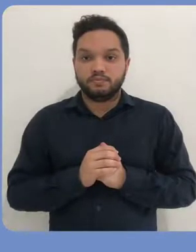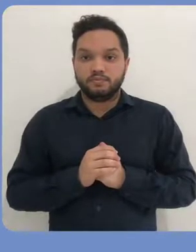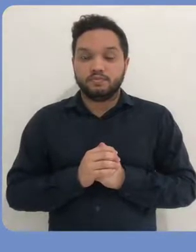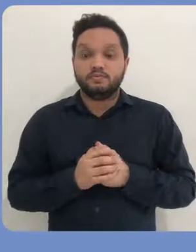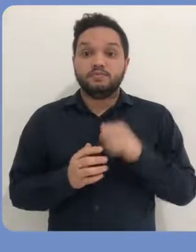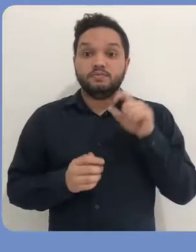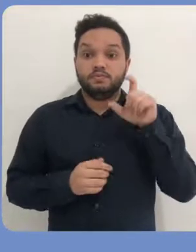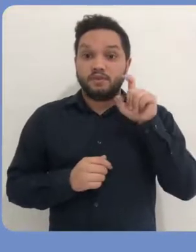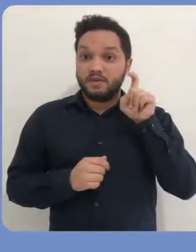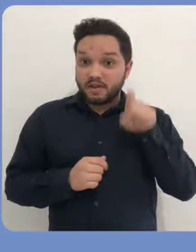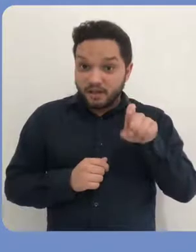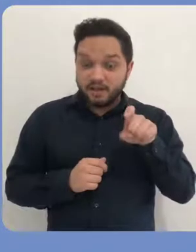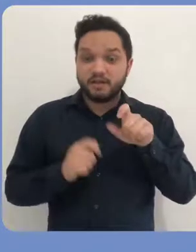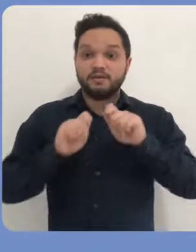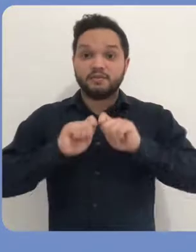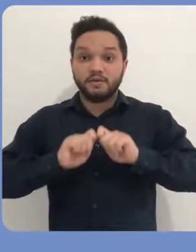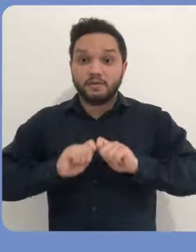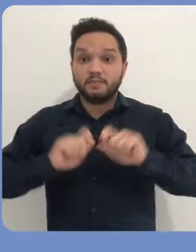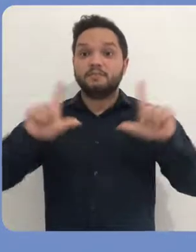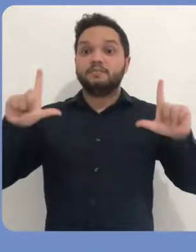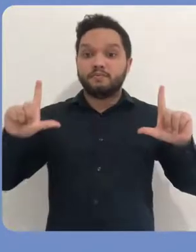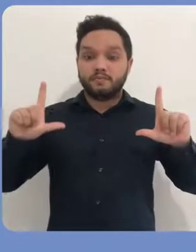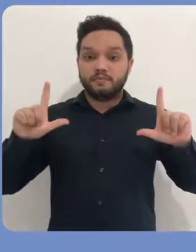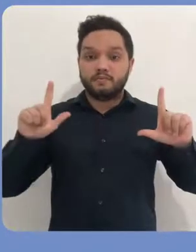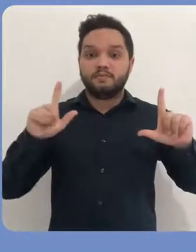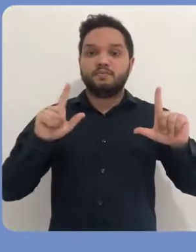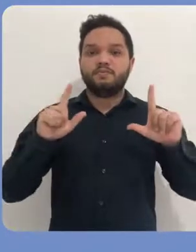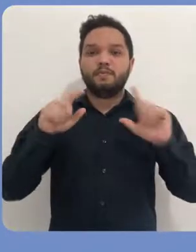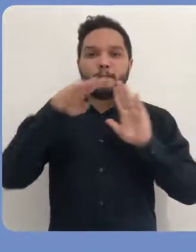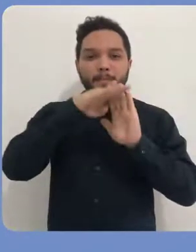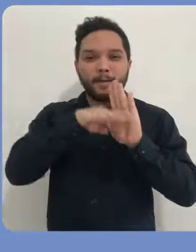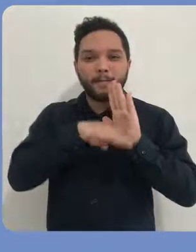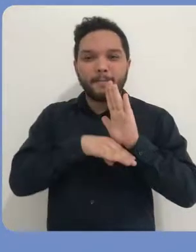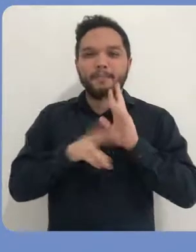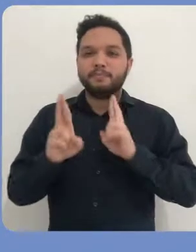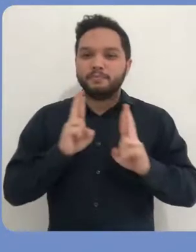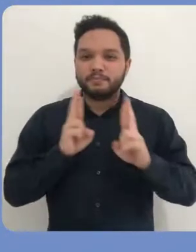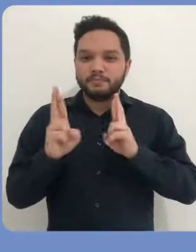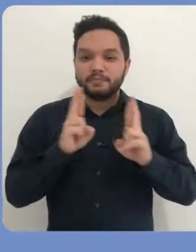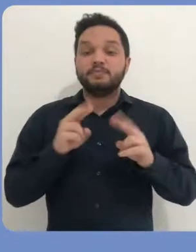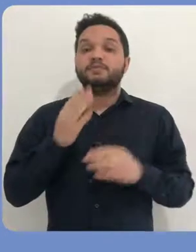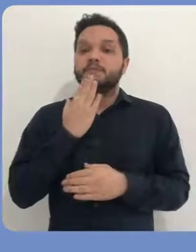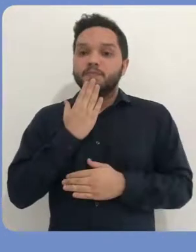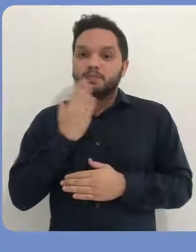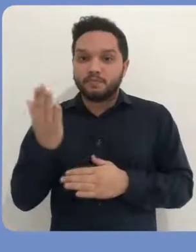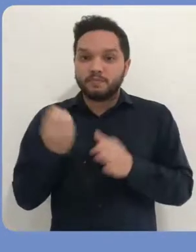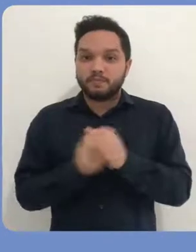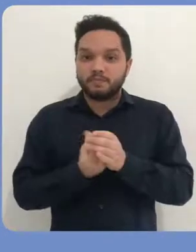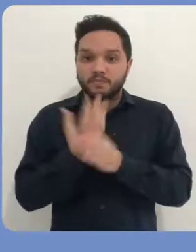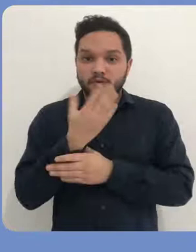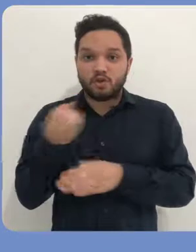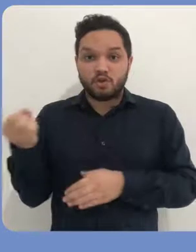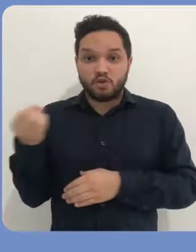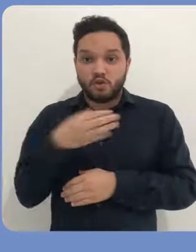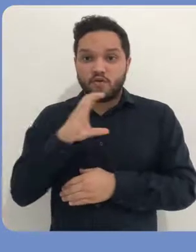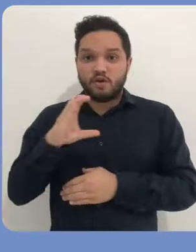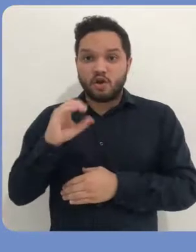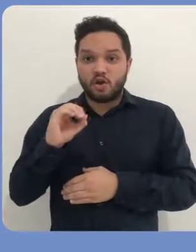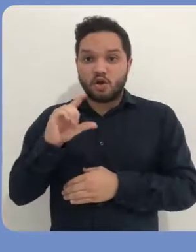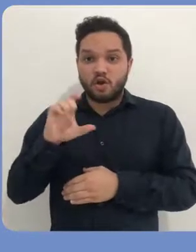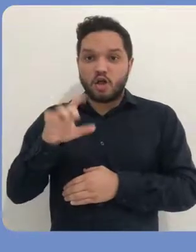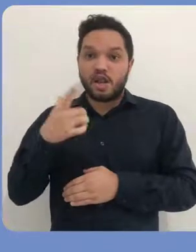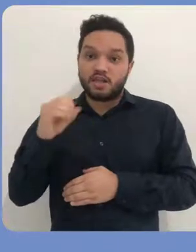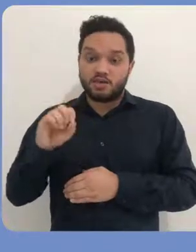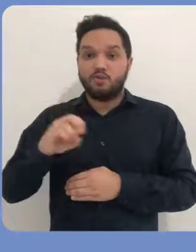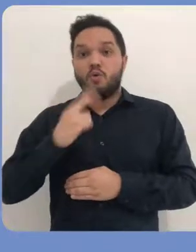Ao selecionar esta opção, vai aparecer então para você um formulário para solicitação de criação de uma nova